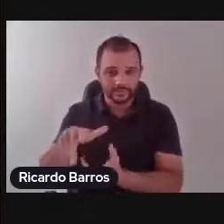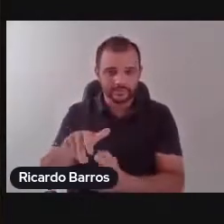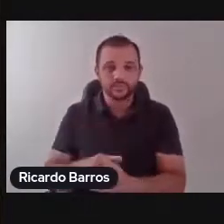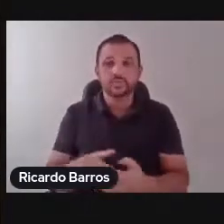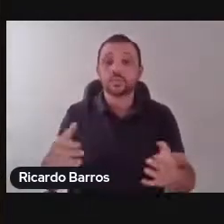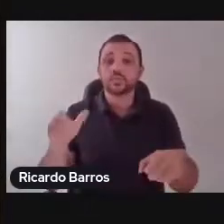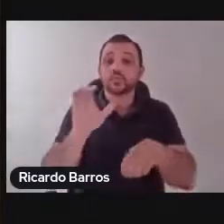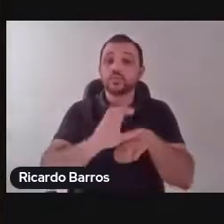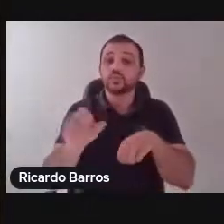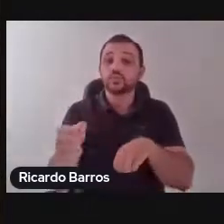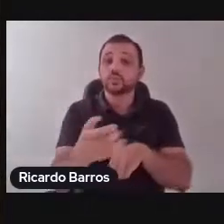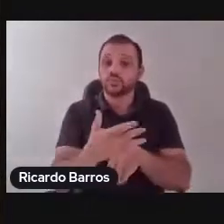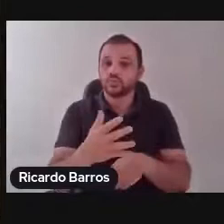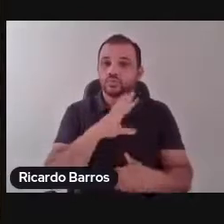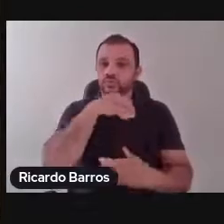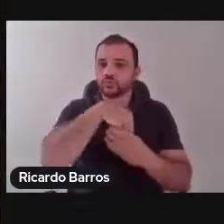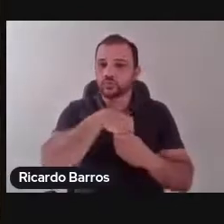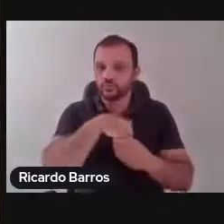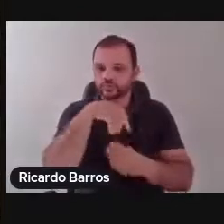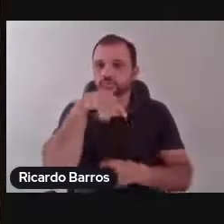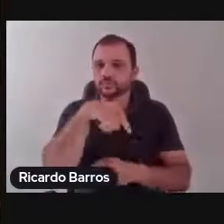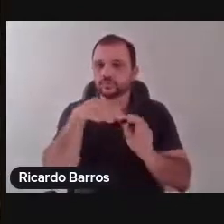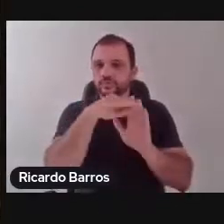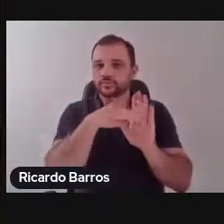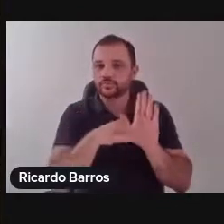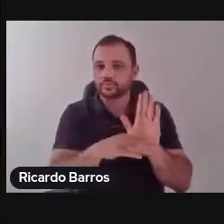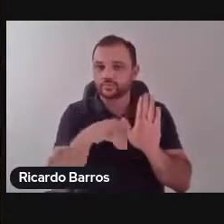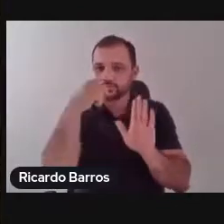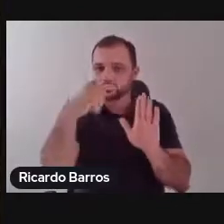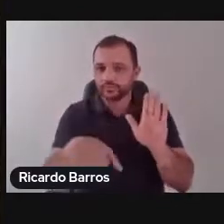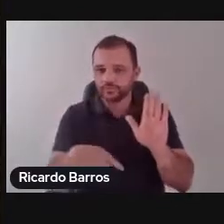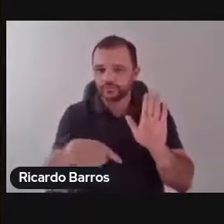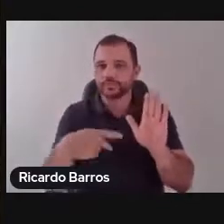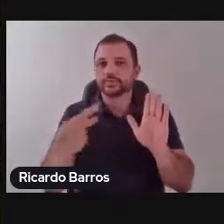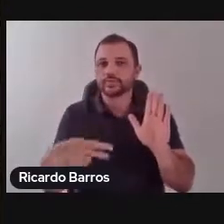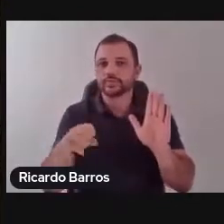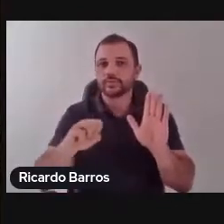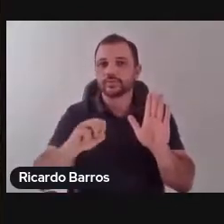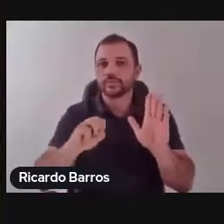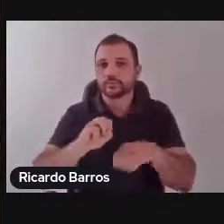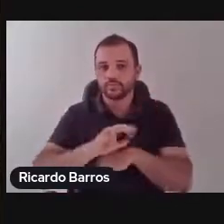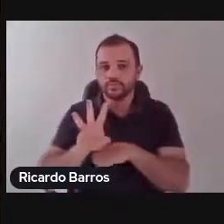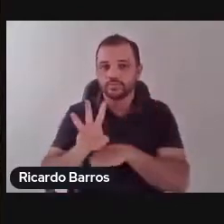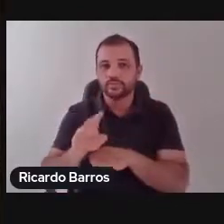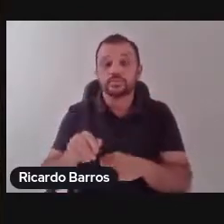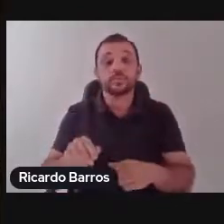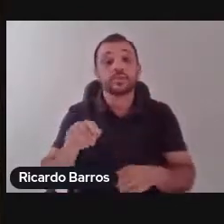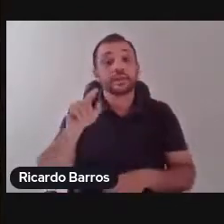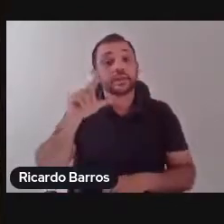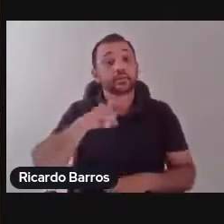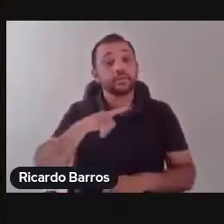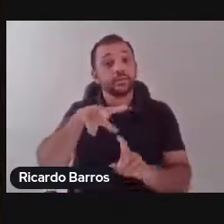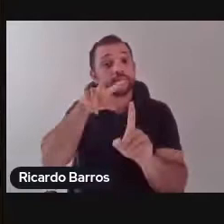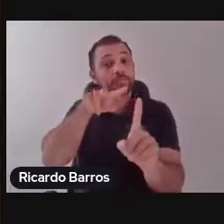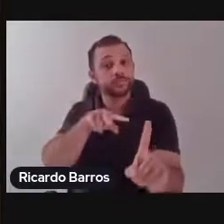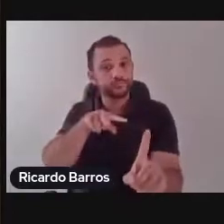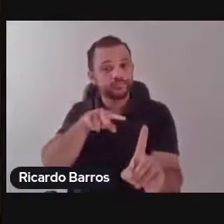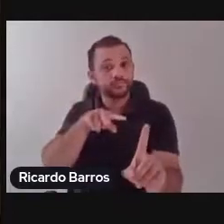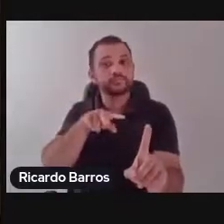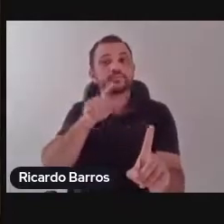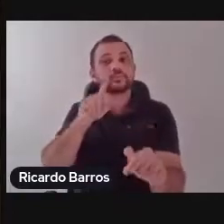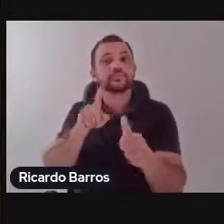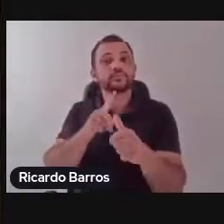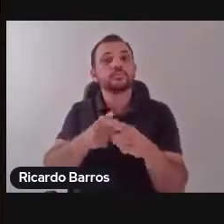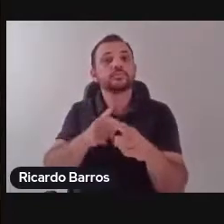curricular de nossa universidade e que pretende, portanto, ser visionário porque é o primeiro curso do Maranhão, dos pouquíssimos do